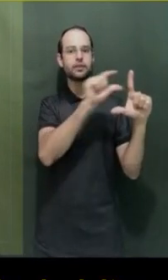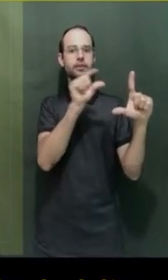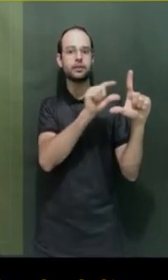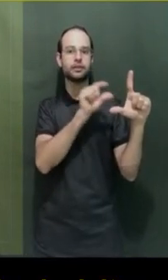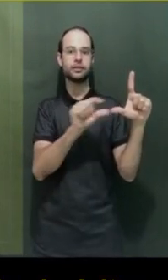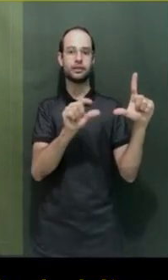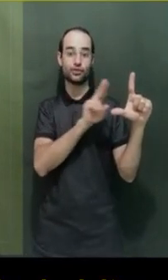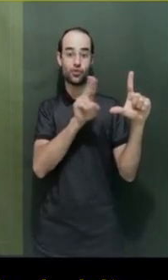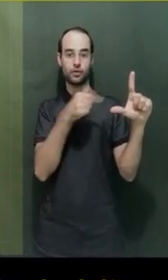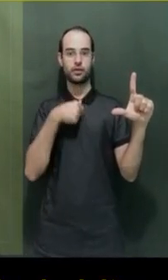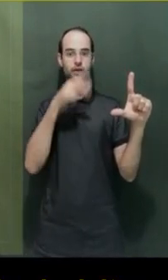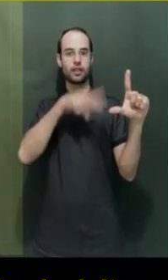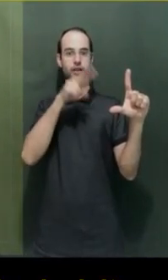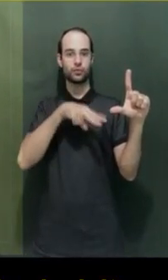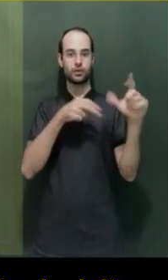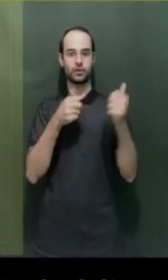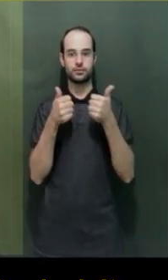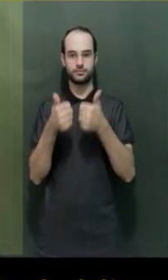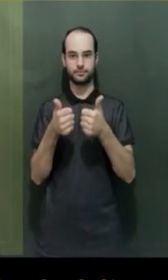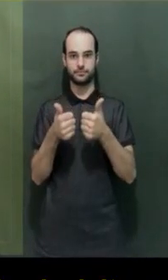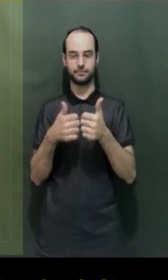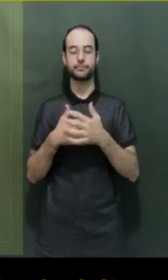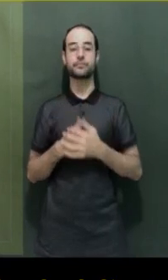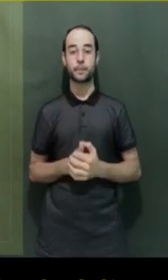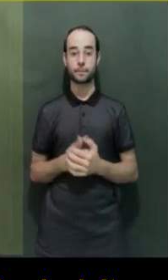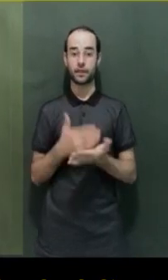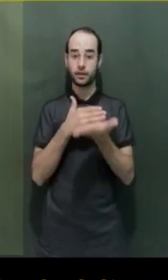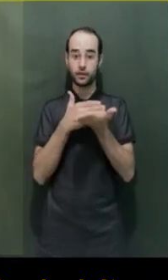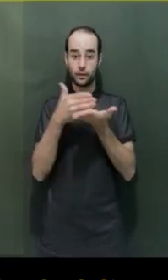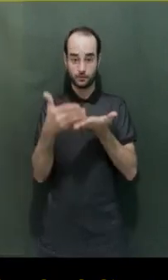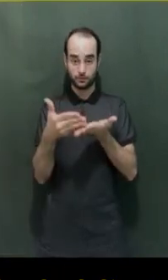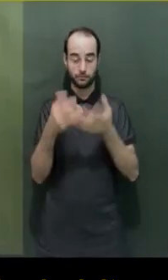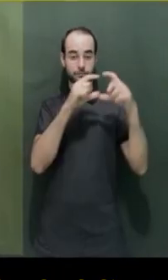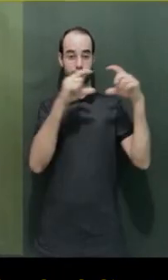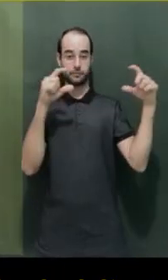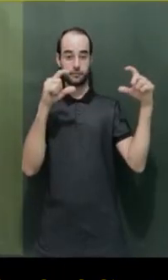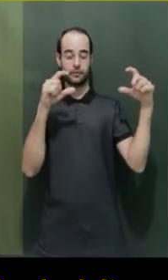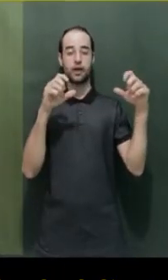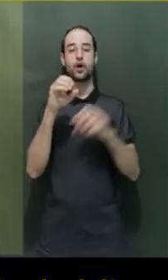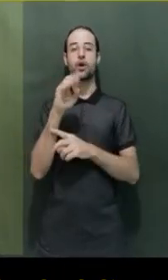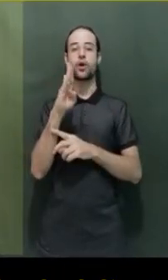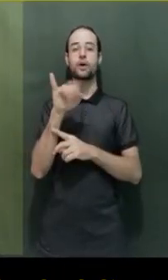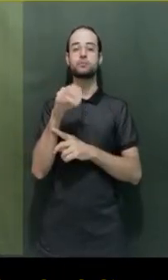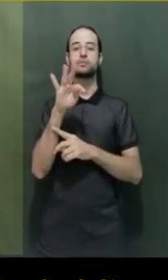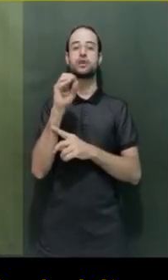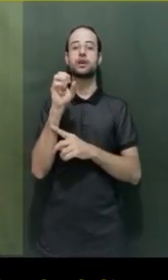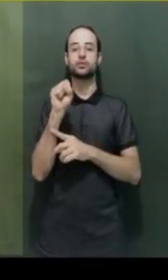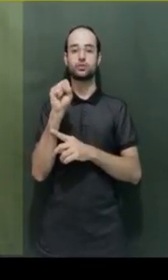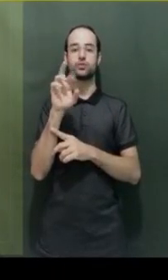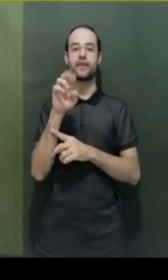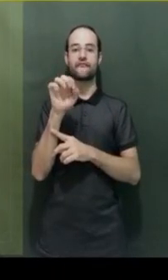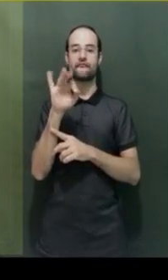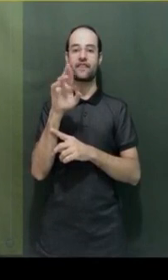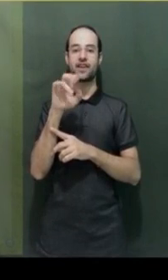escrito ali, eu vou fazer a leitura, tá certo? Então, agora estou começando que está escrito objetos de referência.